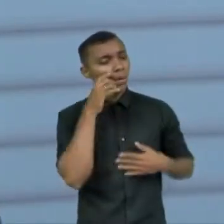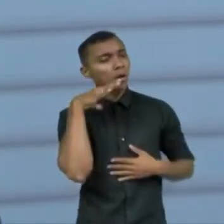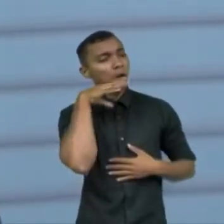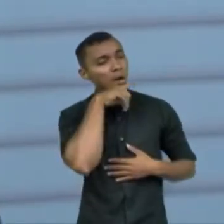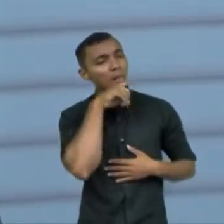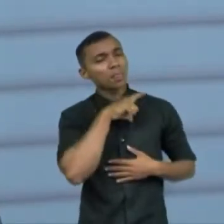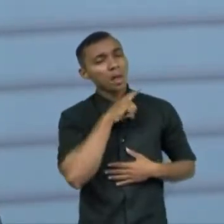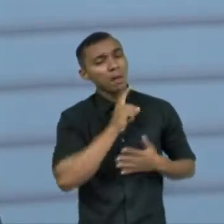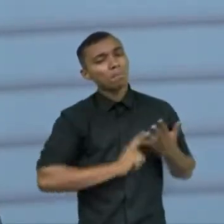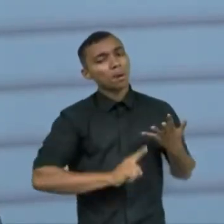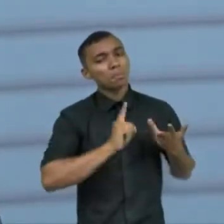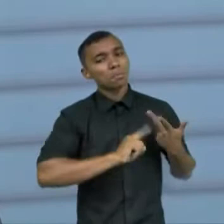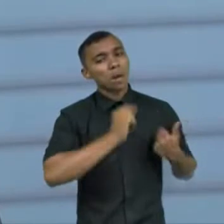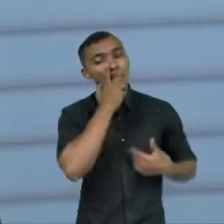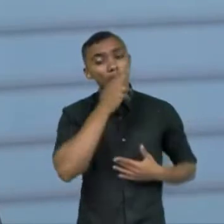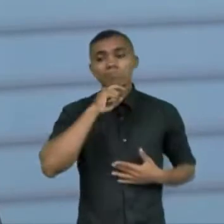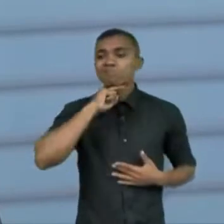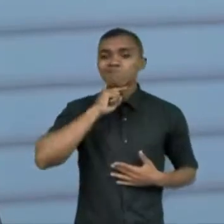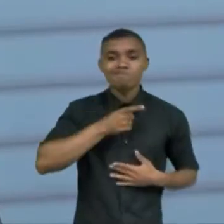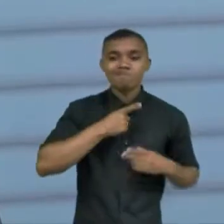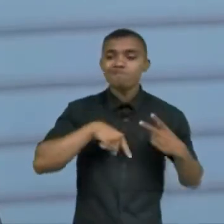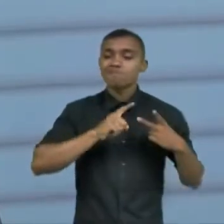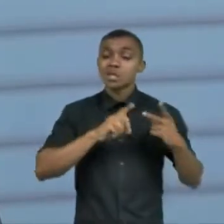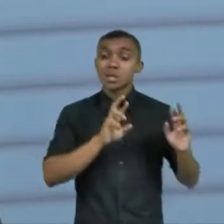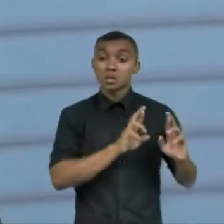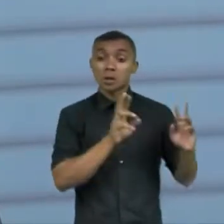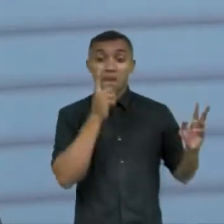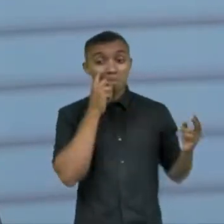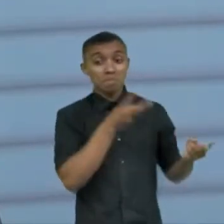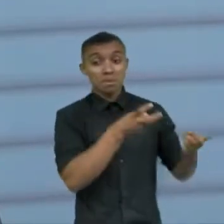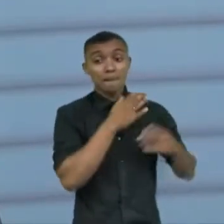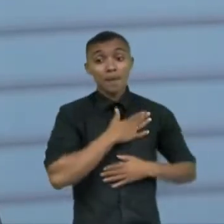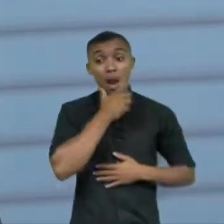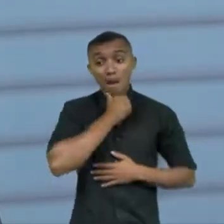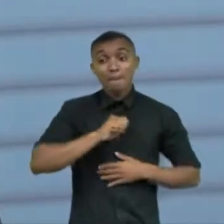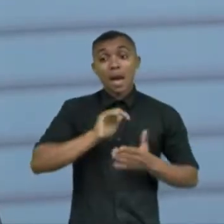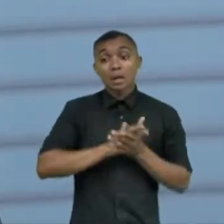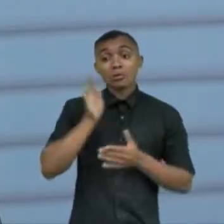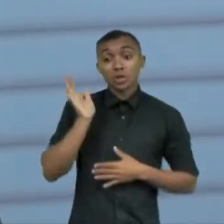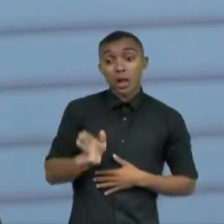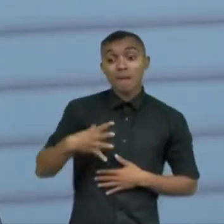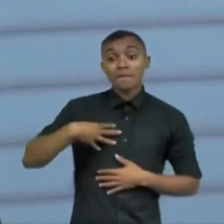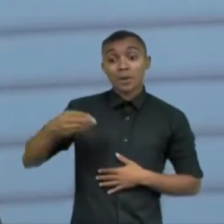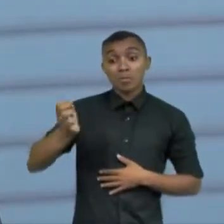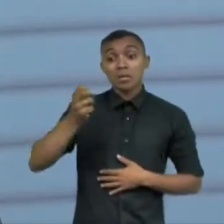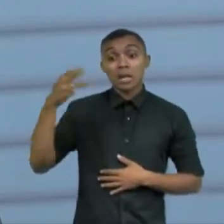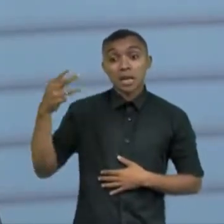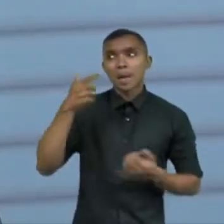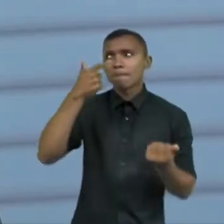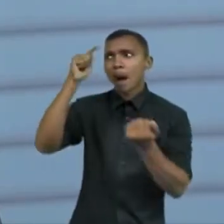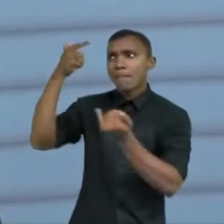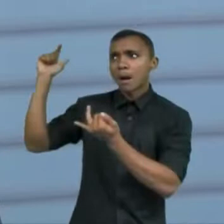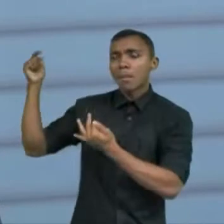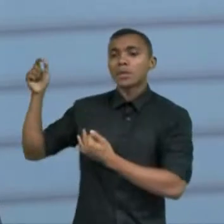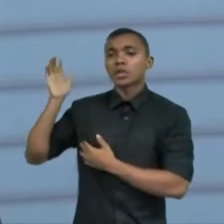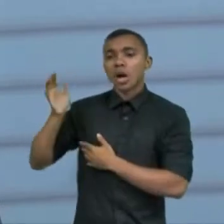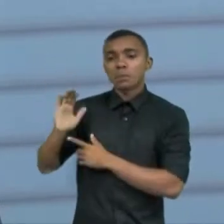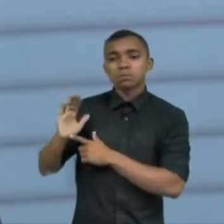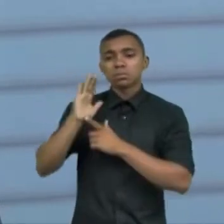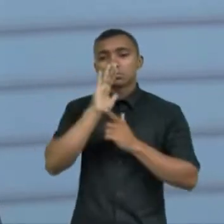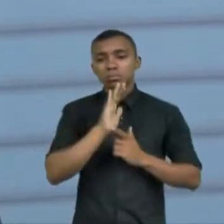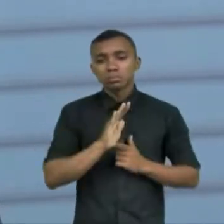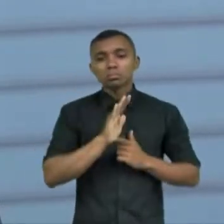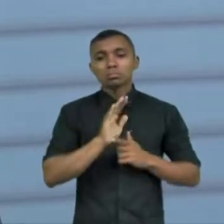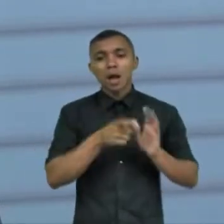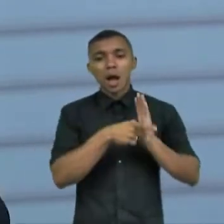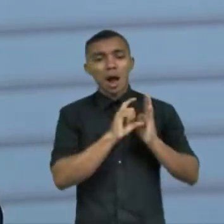dificuldades dela algumas diferenças meu marido já tinha outros 3 filhos também me mostrou algumas coisas que ele